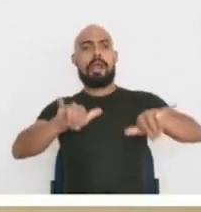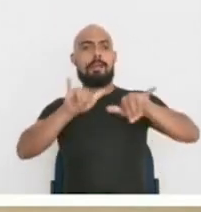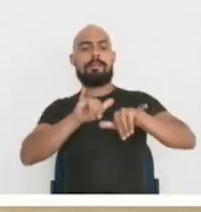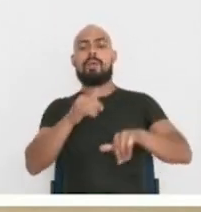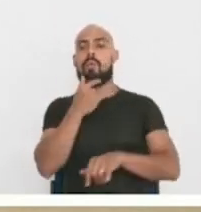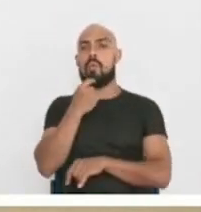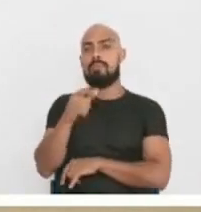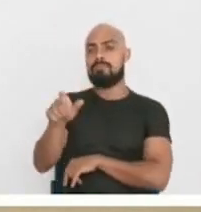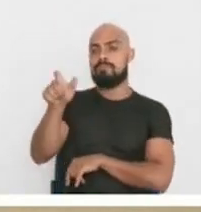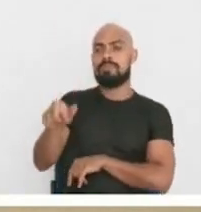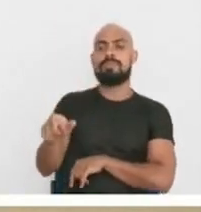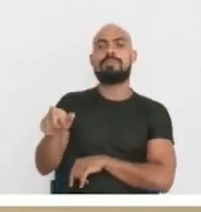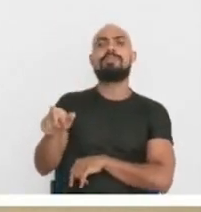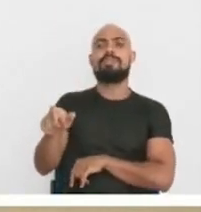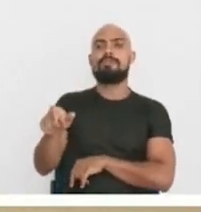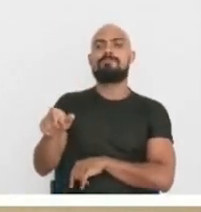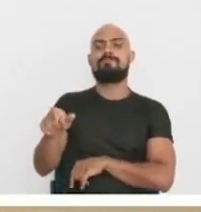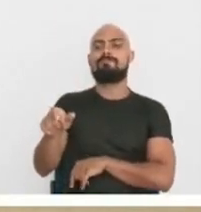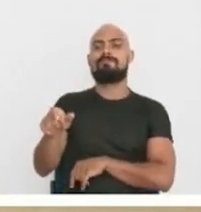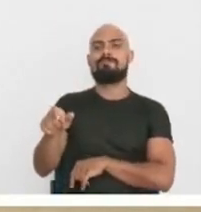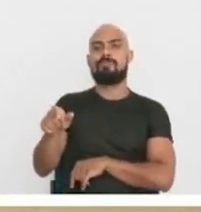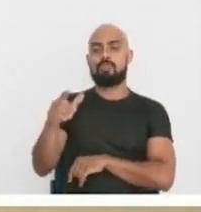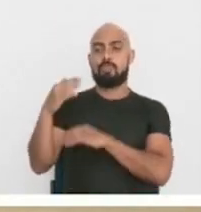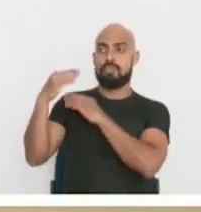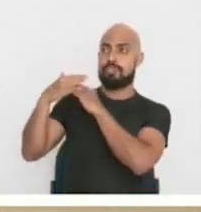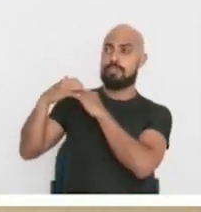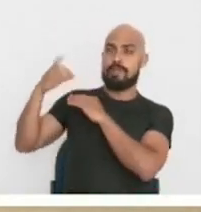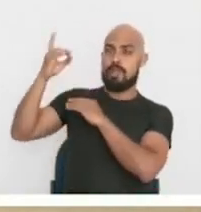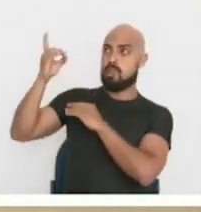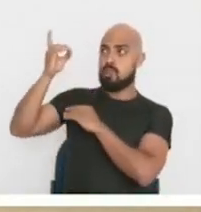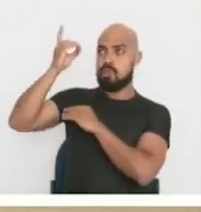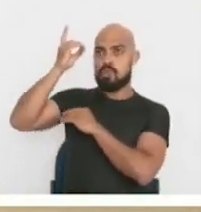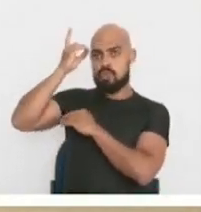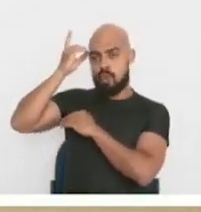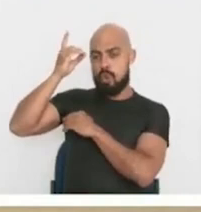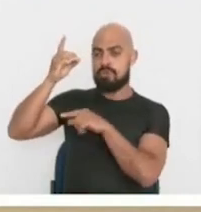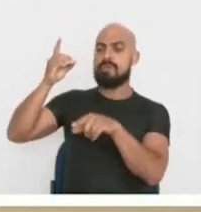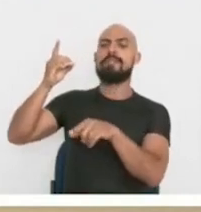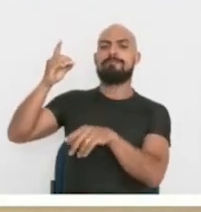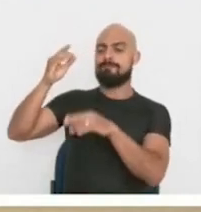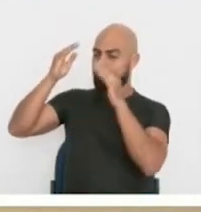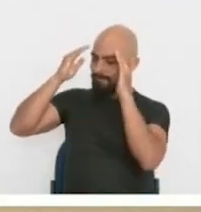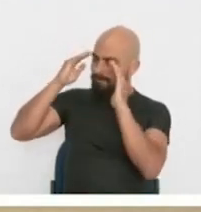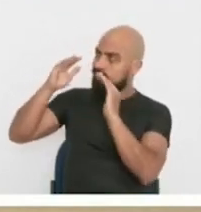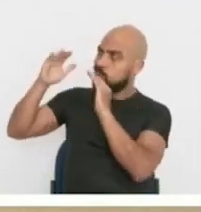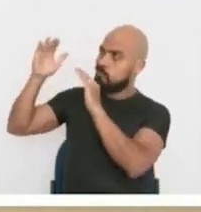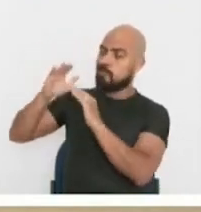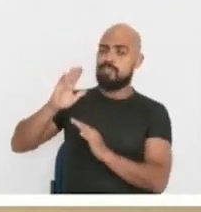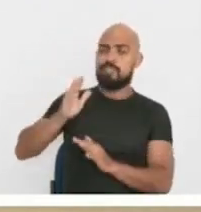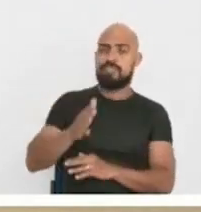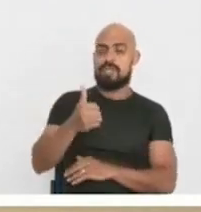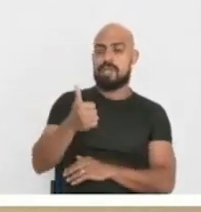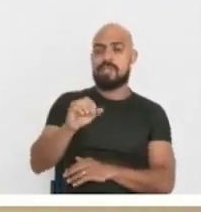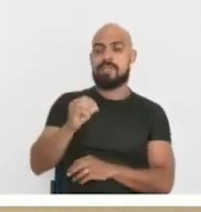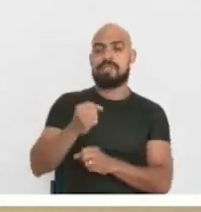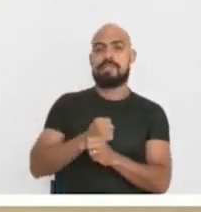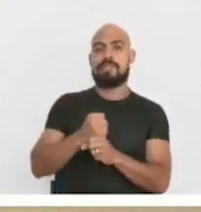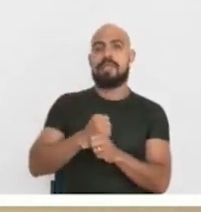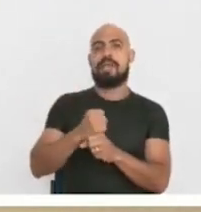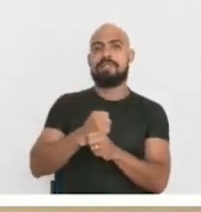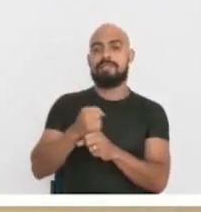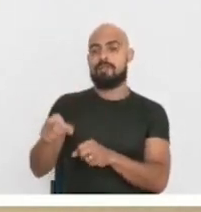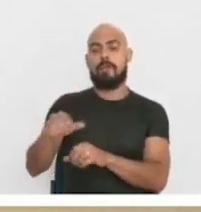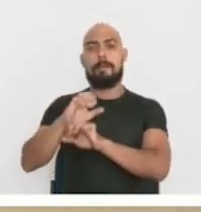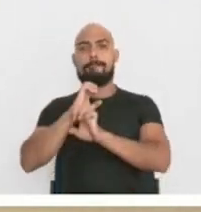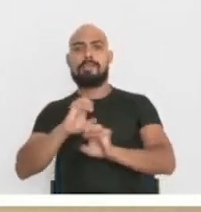um homem verdadeiramente cumpridor do seu chamado, da sua missão. Então, há quase dez anos aí, o padre Wagner já